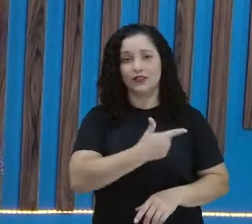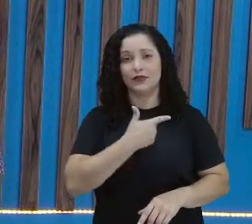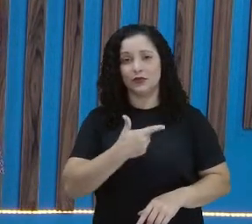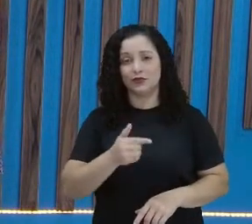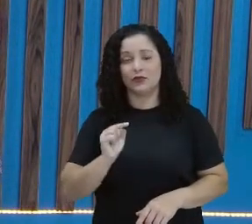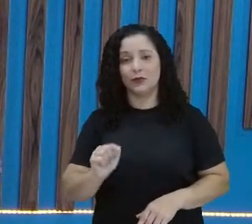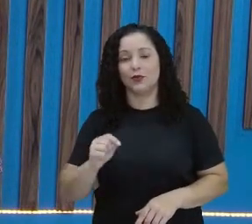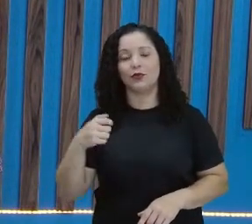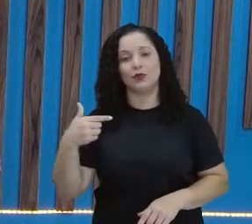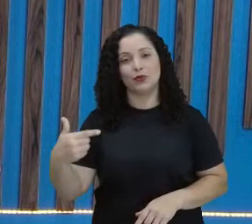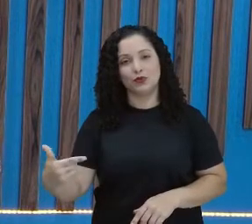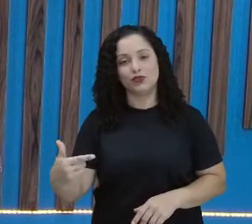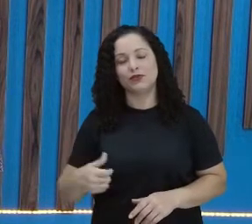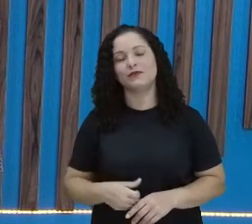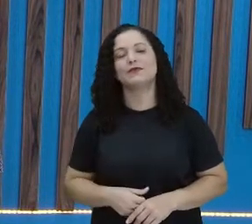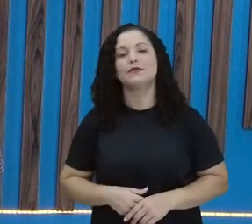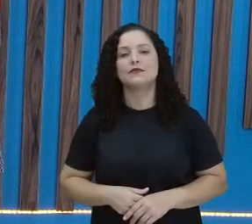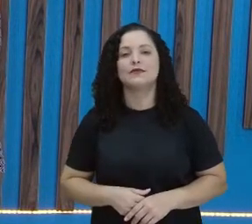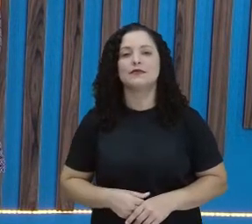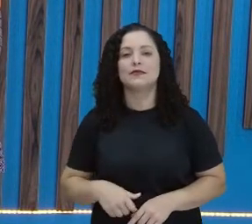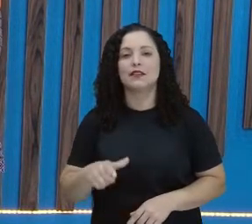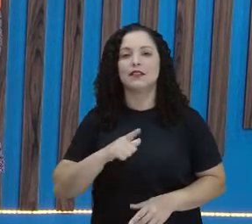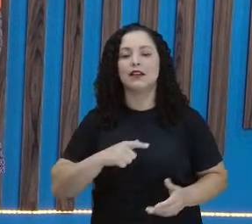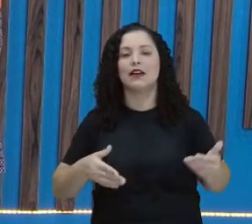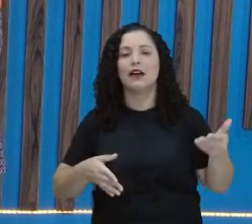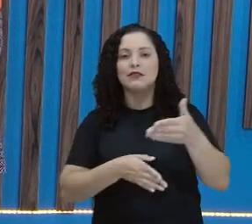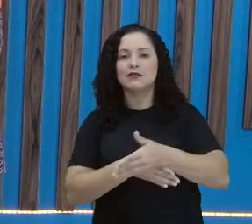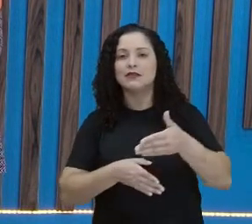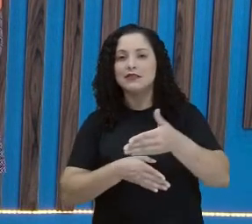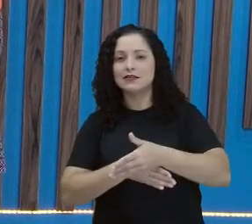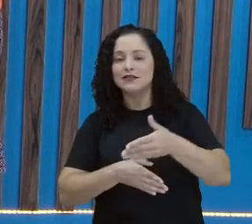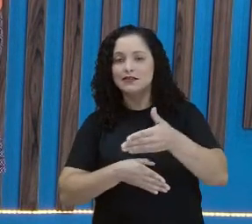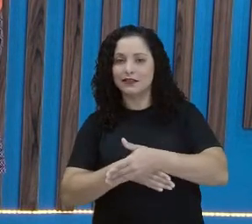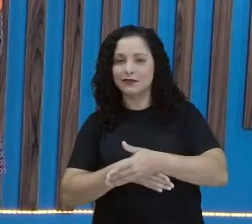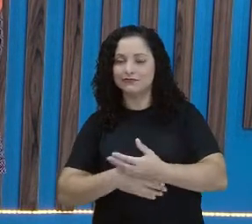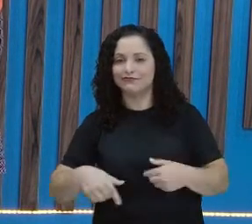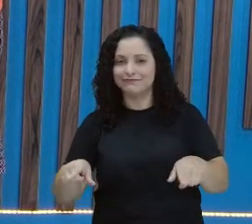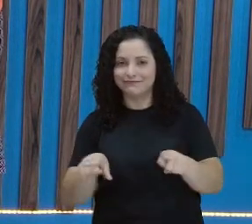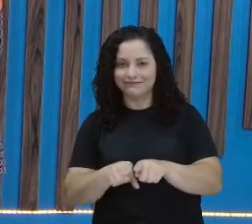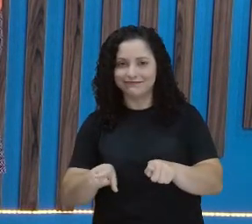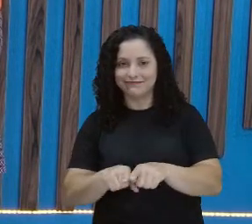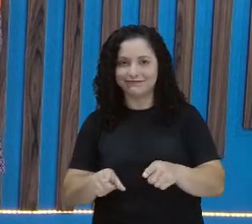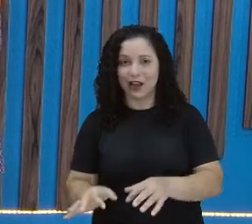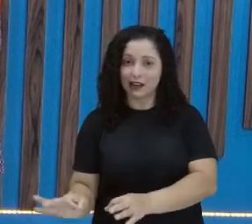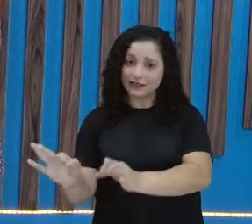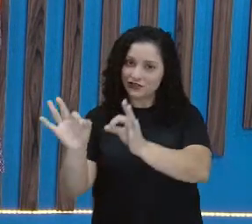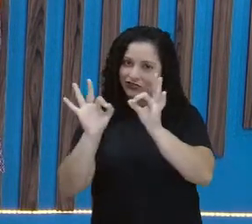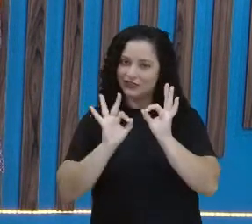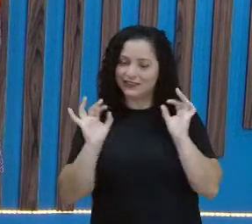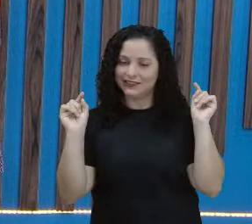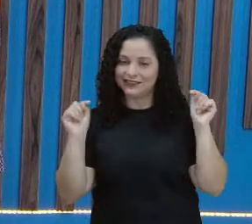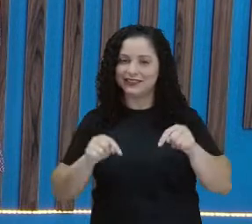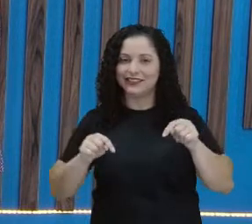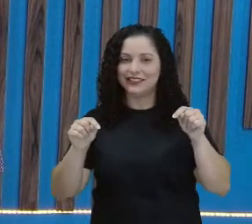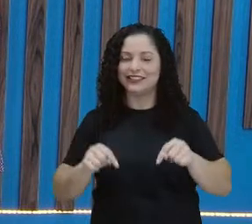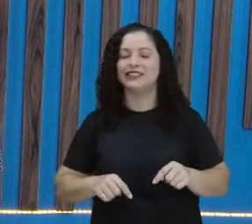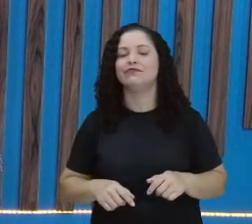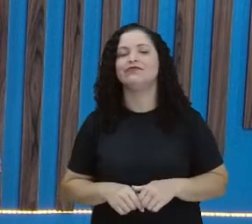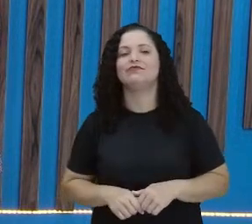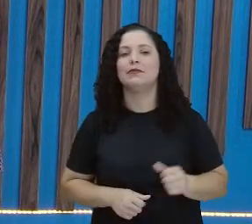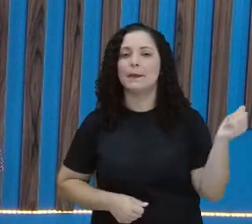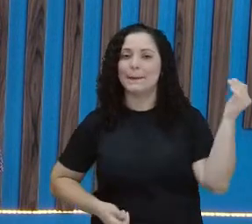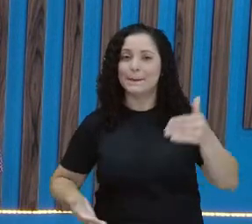forma, a maneira de você acessar as nossas aulas aqui, e como eu falei, se tem para você